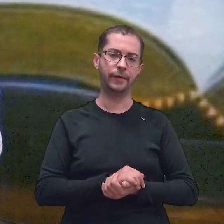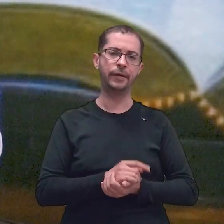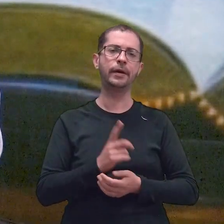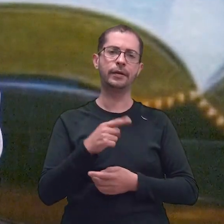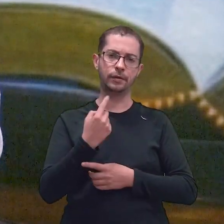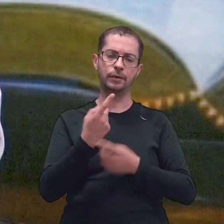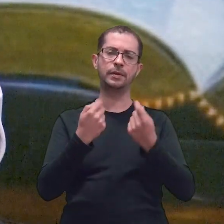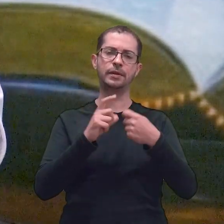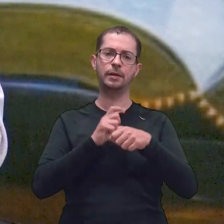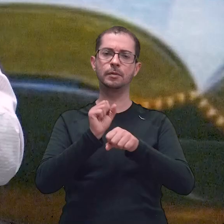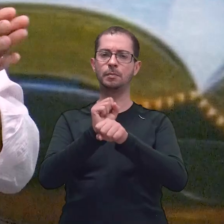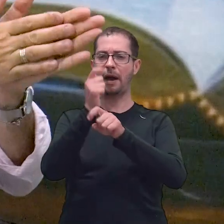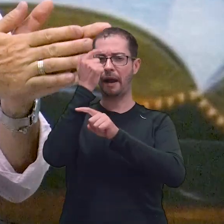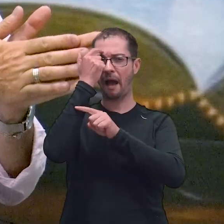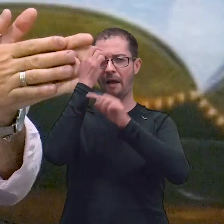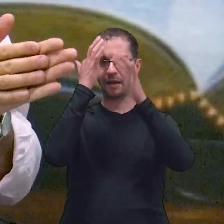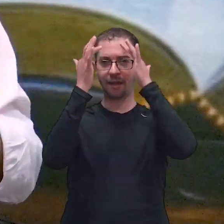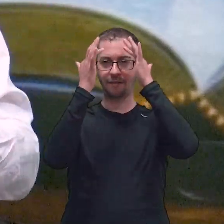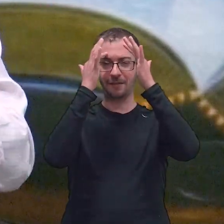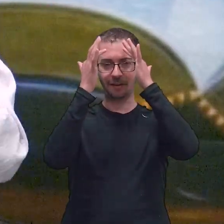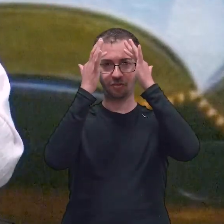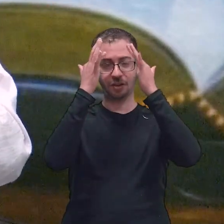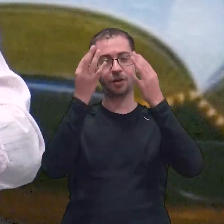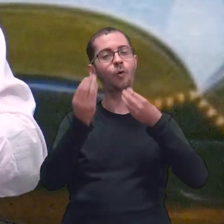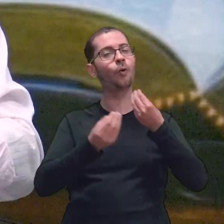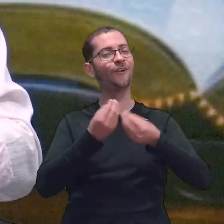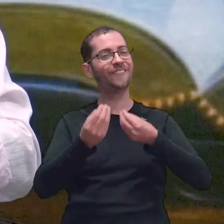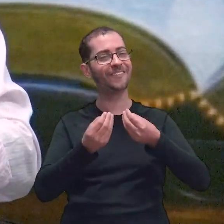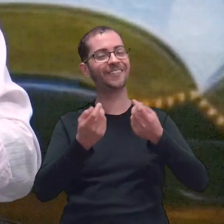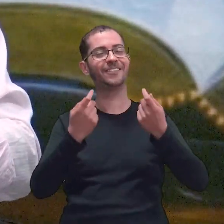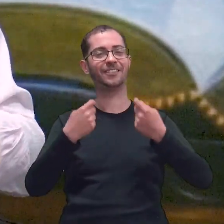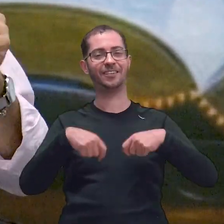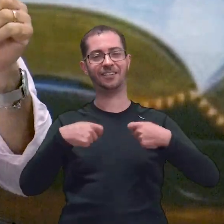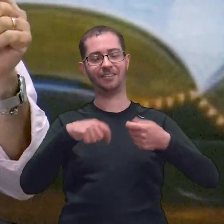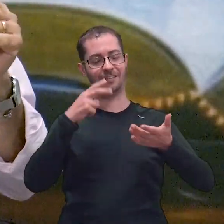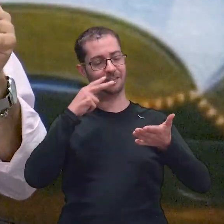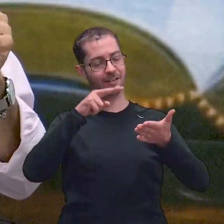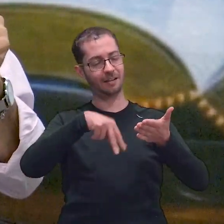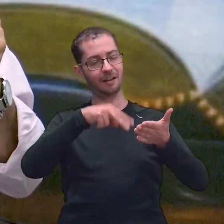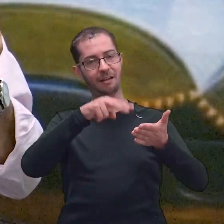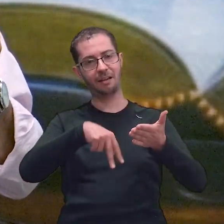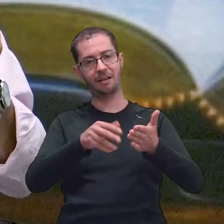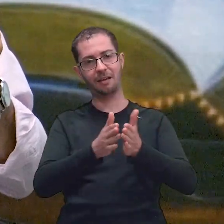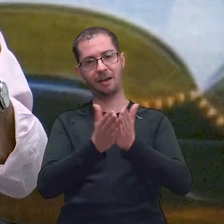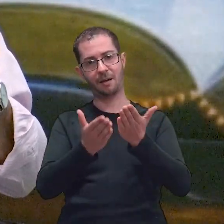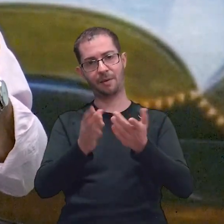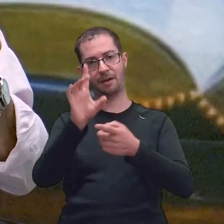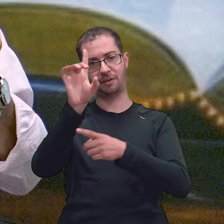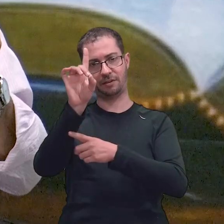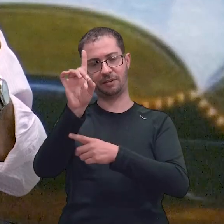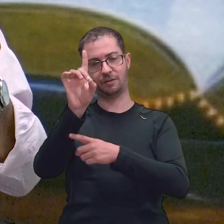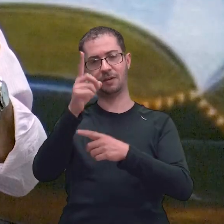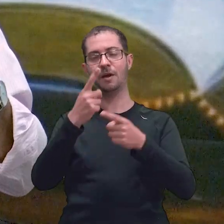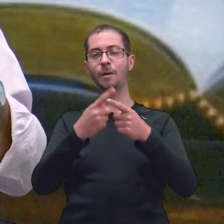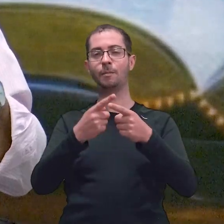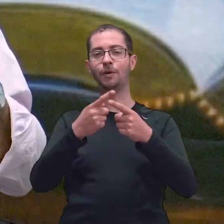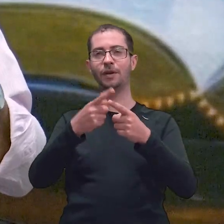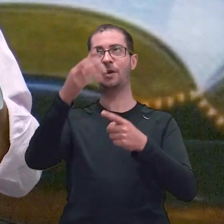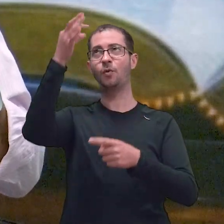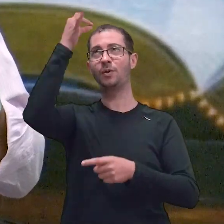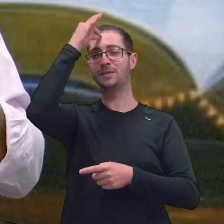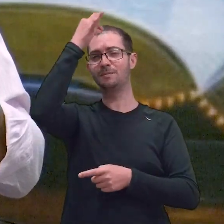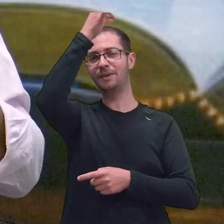que nós vamos considerar isso, meu irmão? Nós vamos considerar, Ildo, lendo a palavra. Porque a palavra, o Espírito de Deus vai